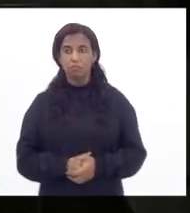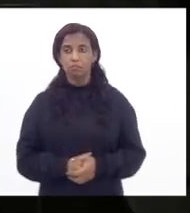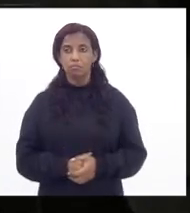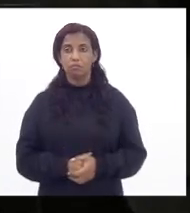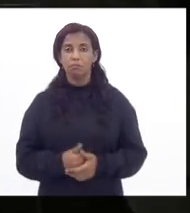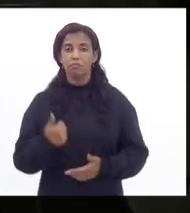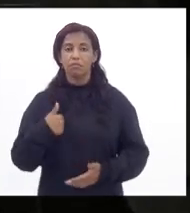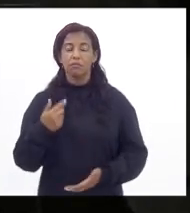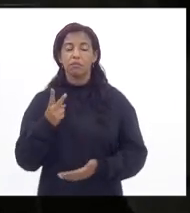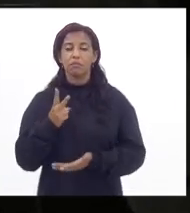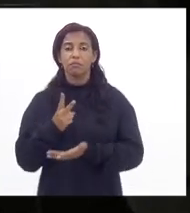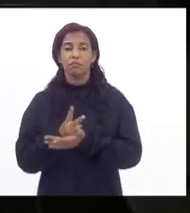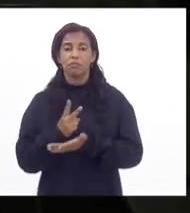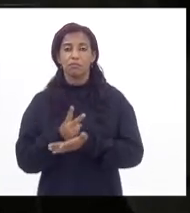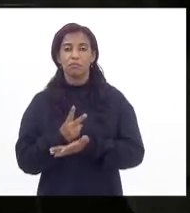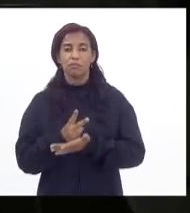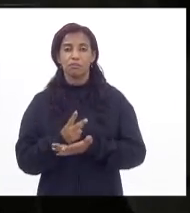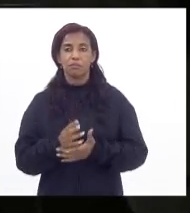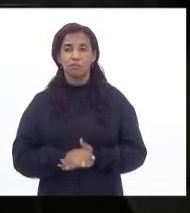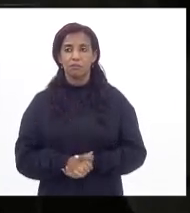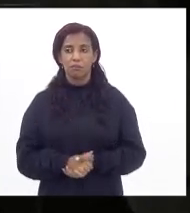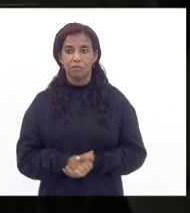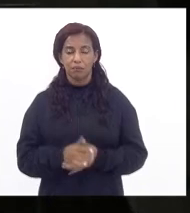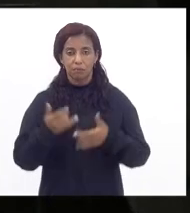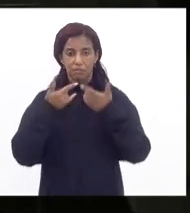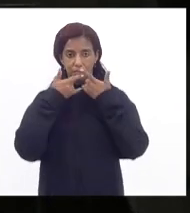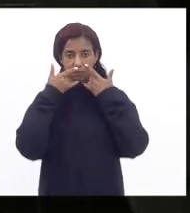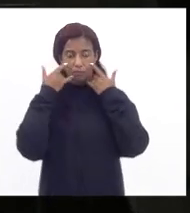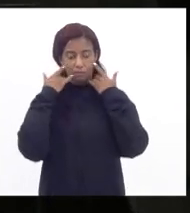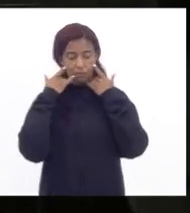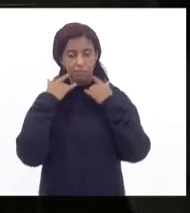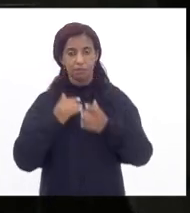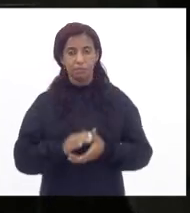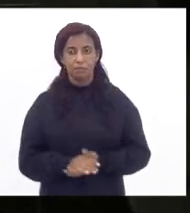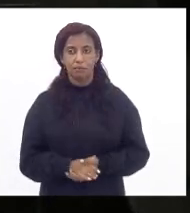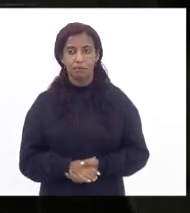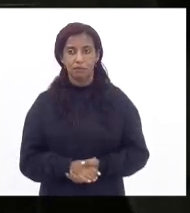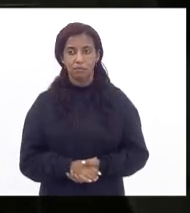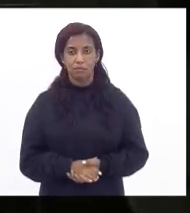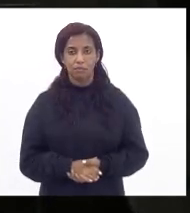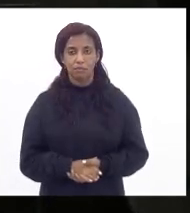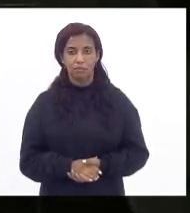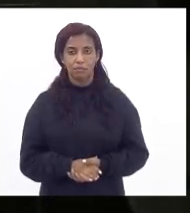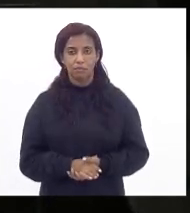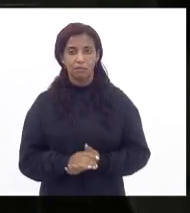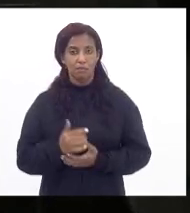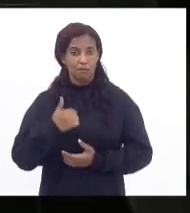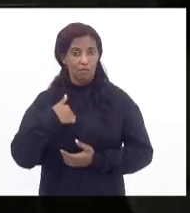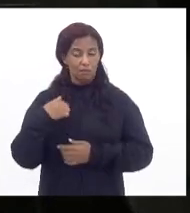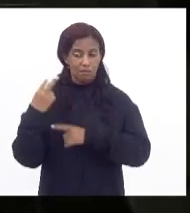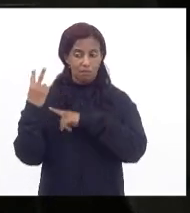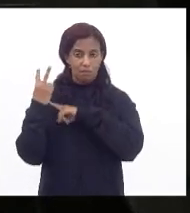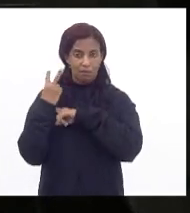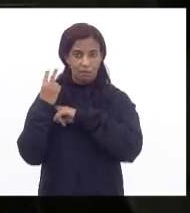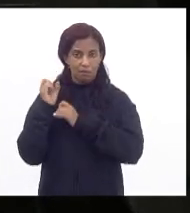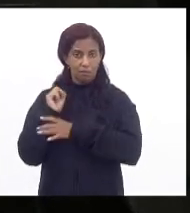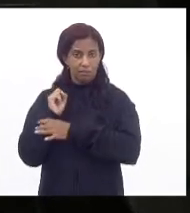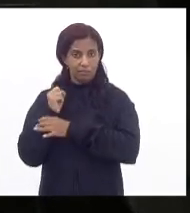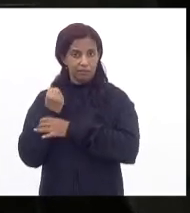continuarei a usar a máscara não só para a minha segurança